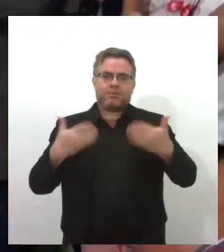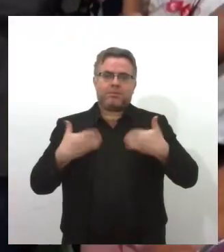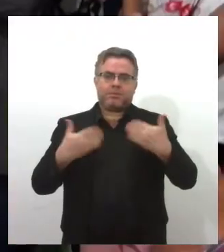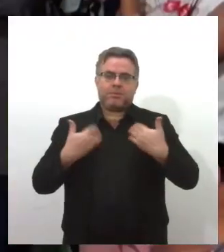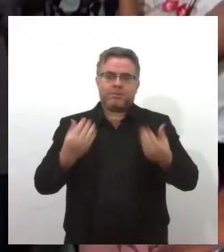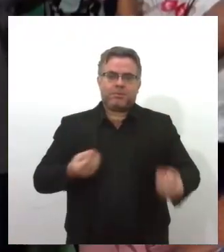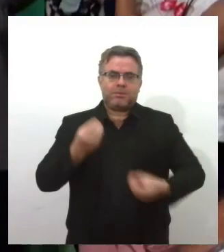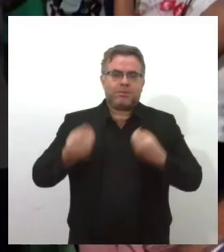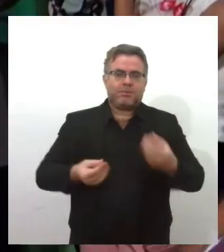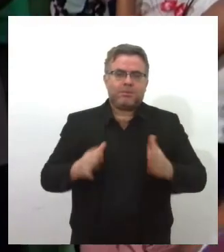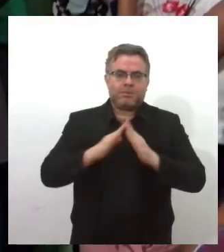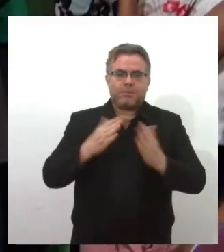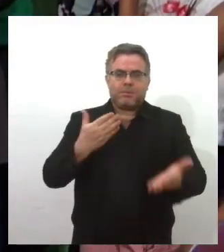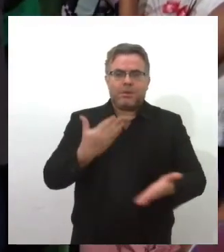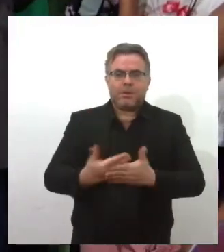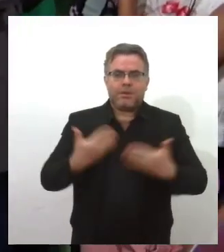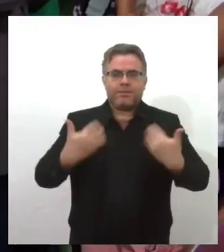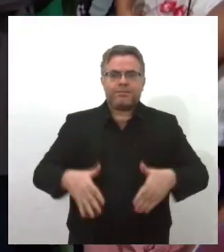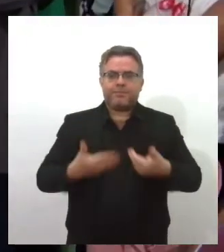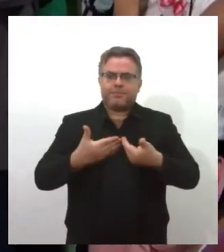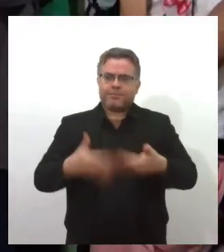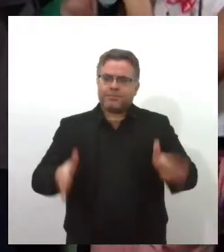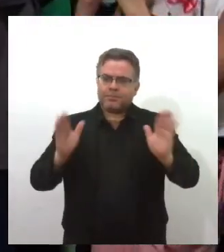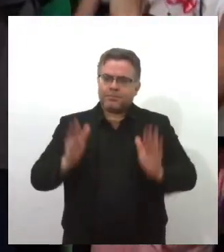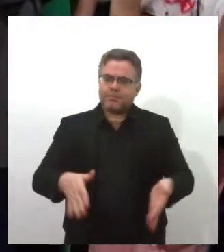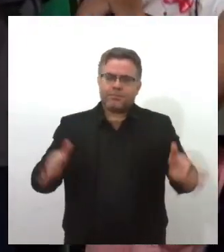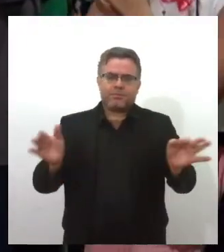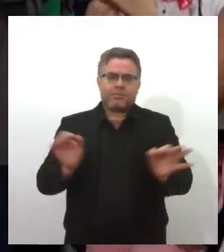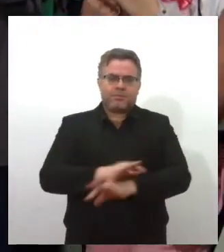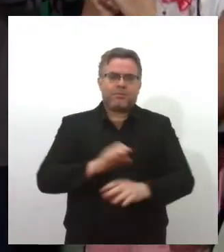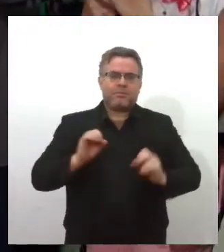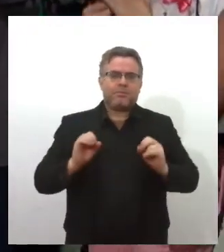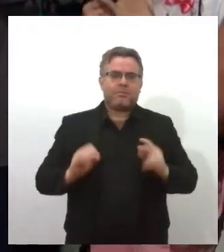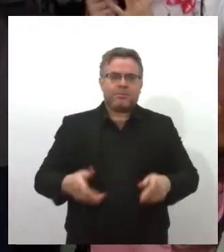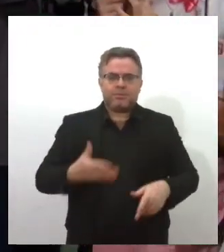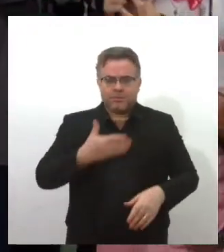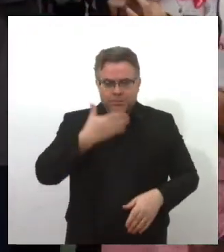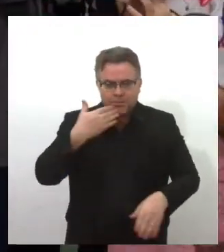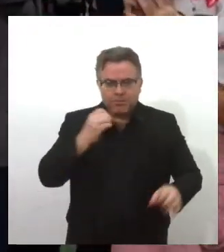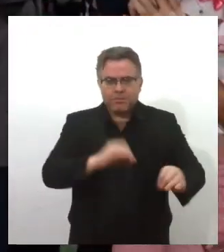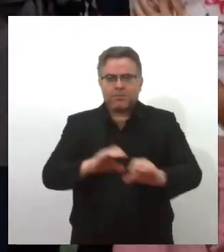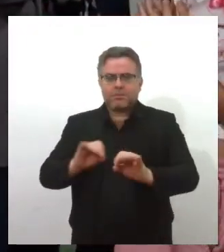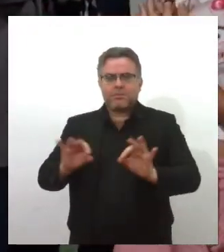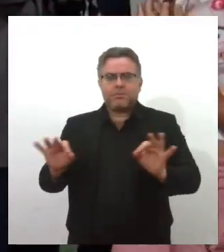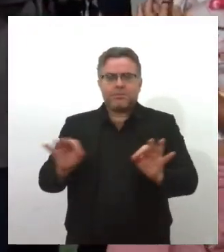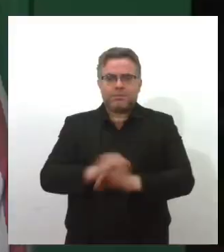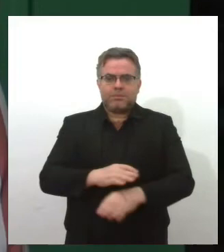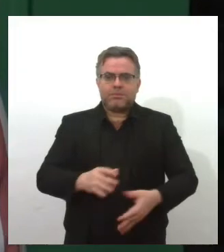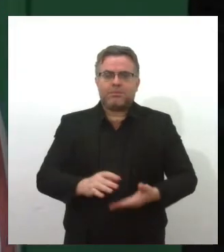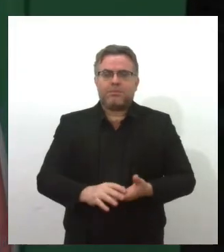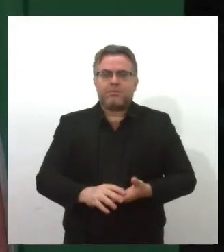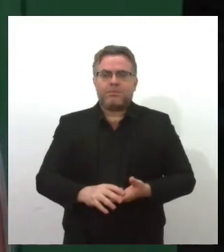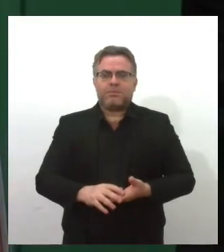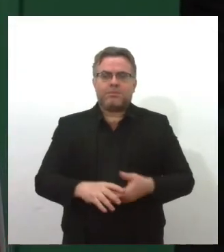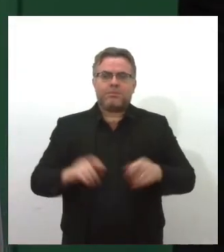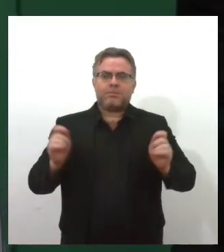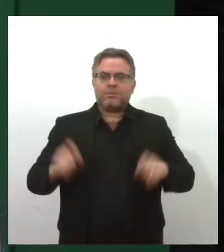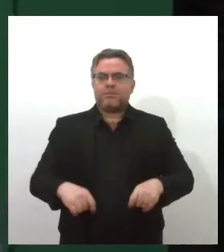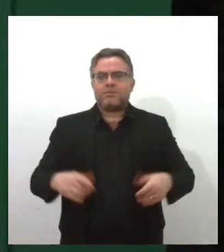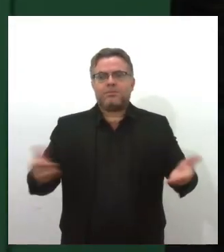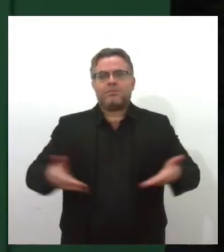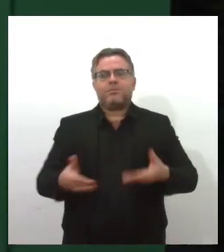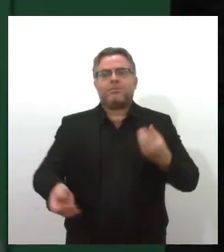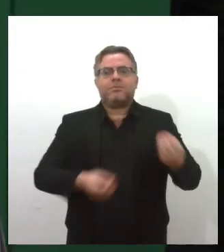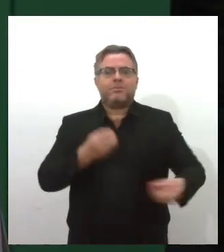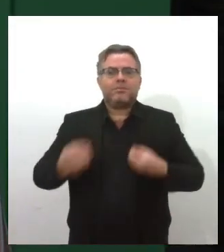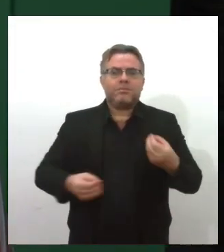a Escola Rufino José Santana reformada para melhorar ainda mais a educação no povoado. Mais um momento em que